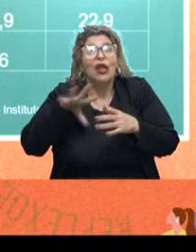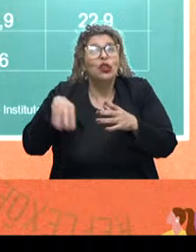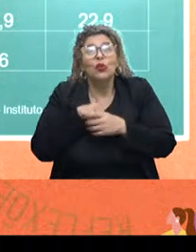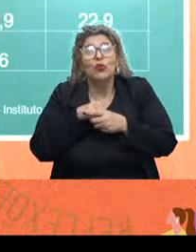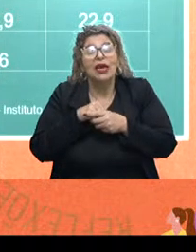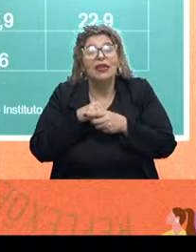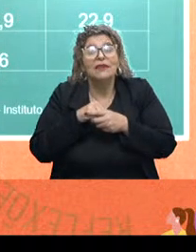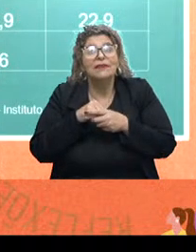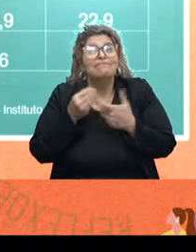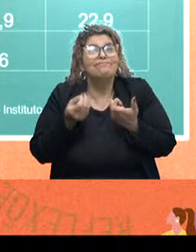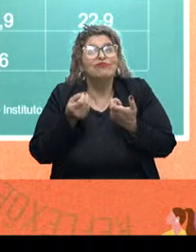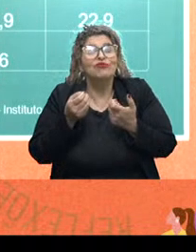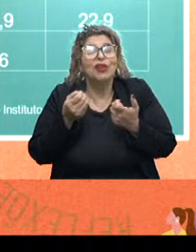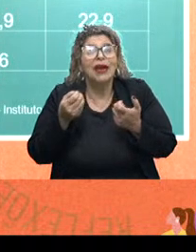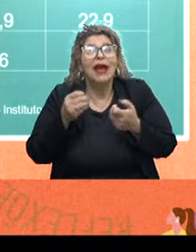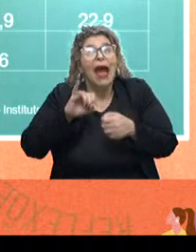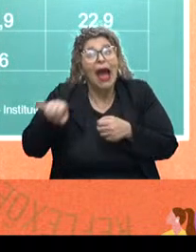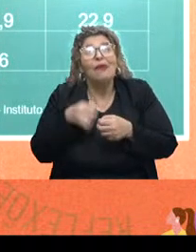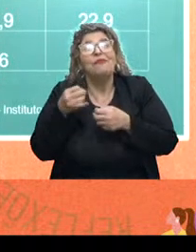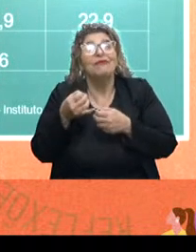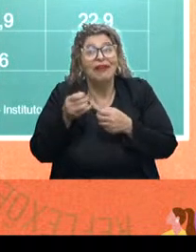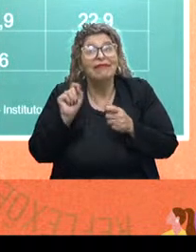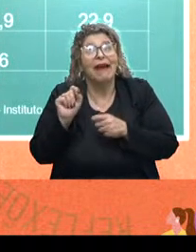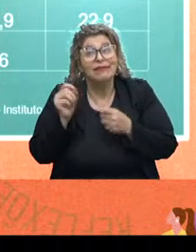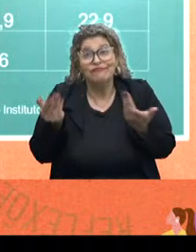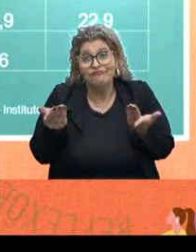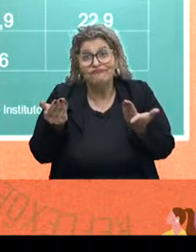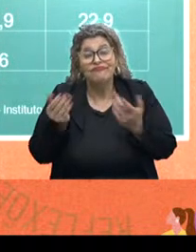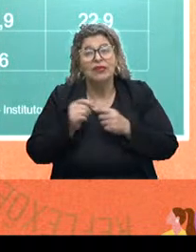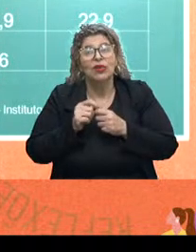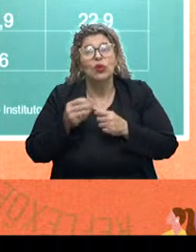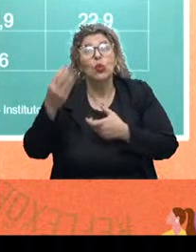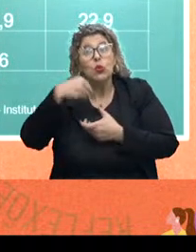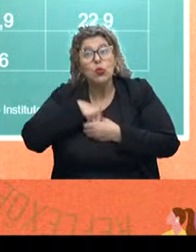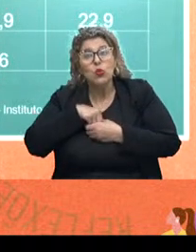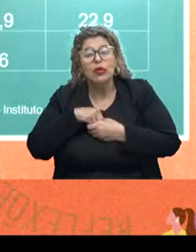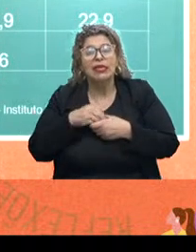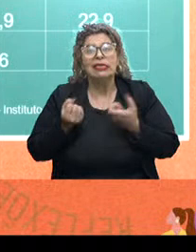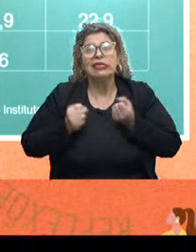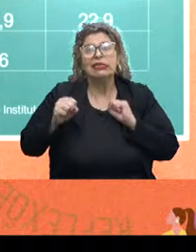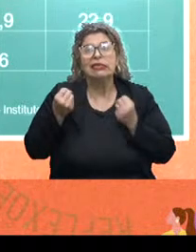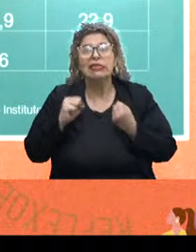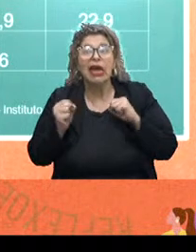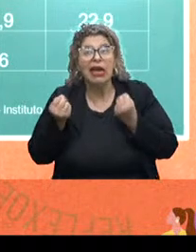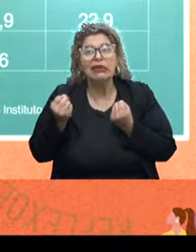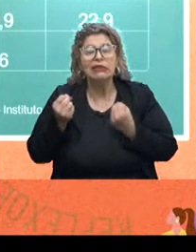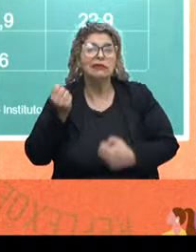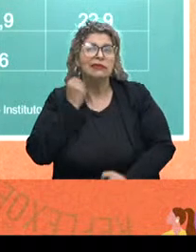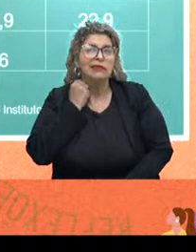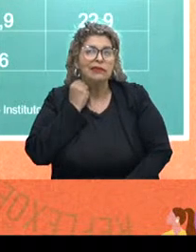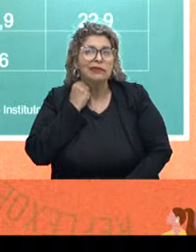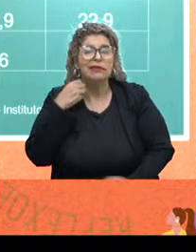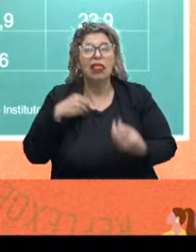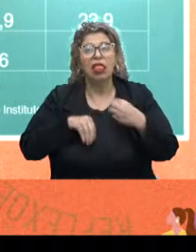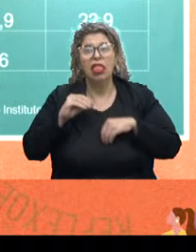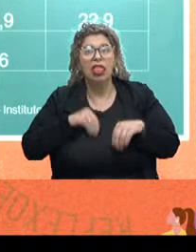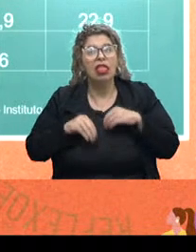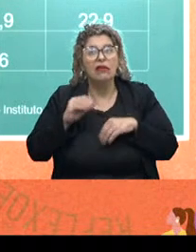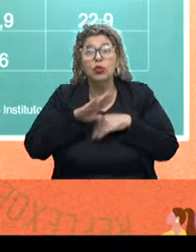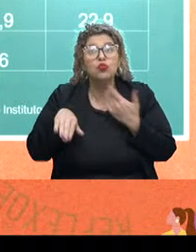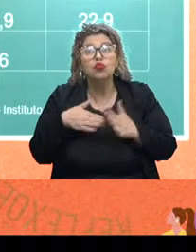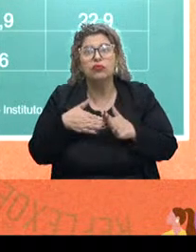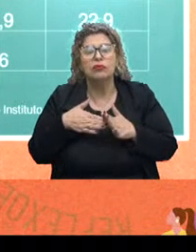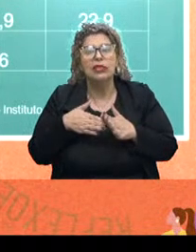todas as válvulas de escape. O que isso traz? Isso traz ansiedade, estresse e depressão. Então, os